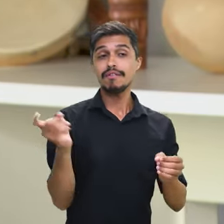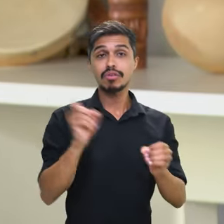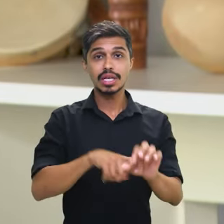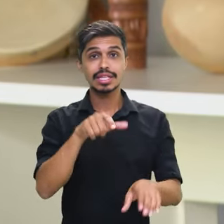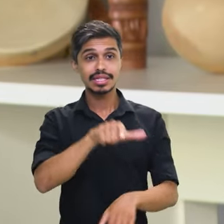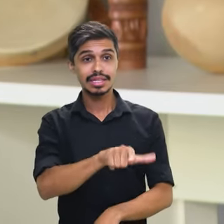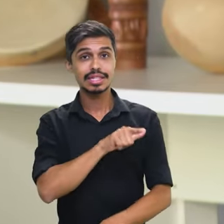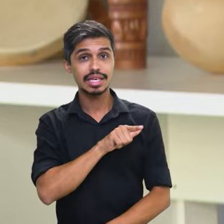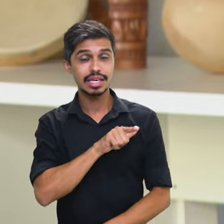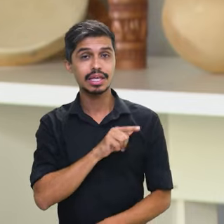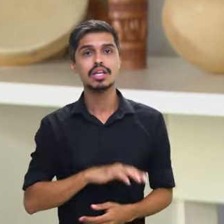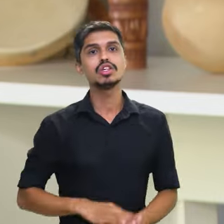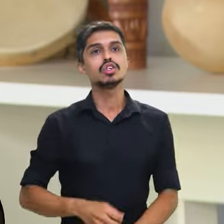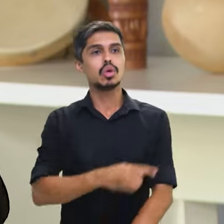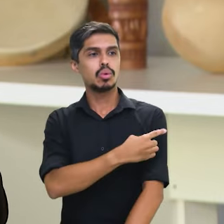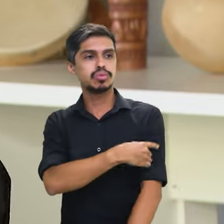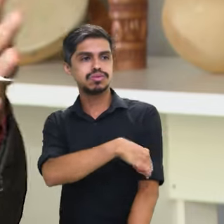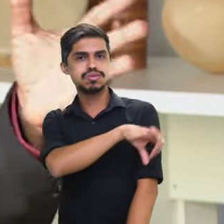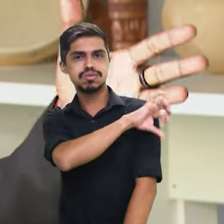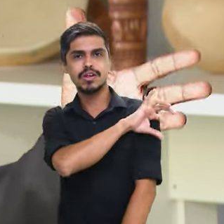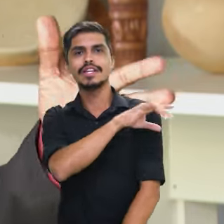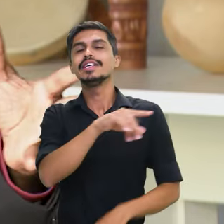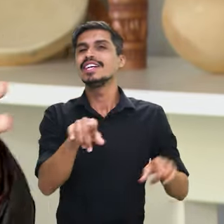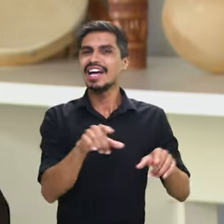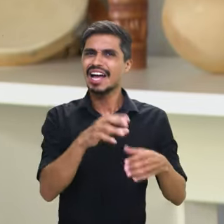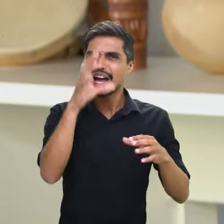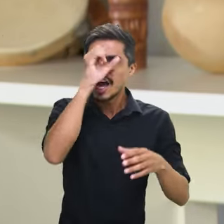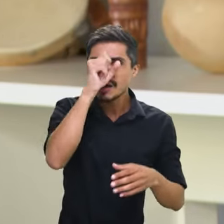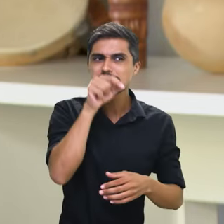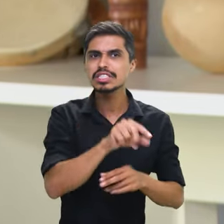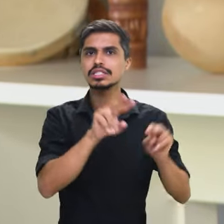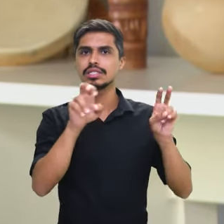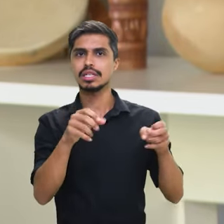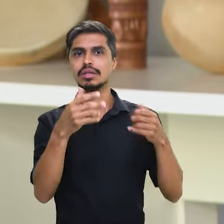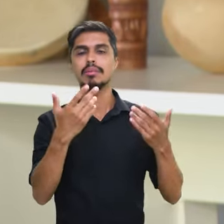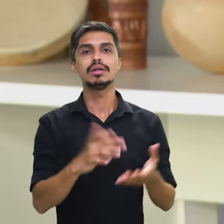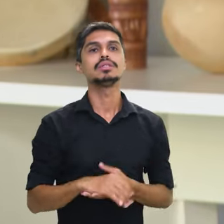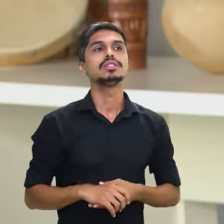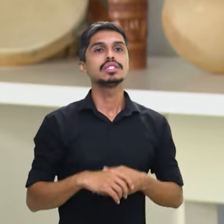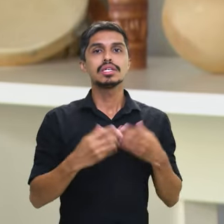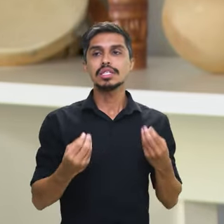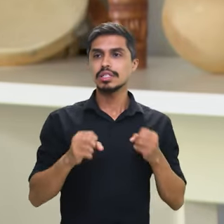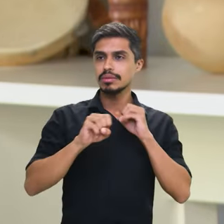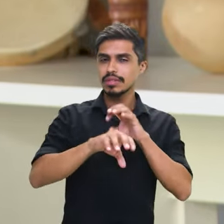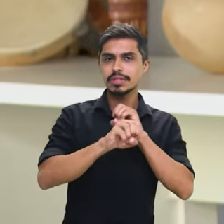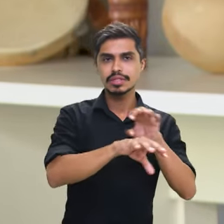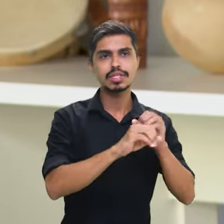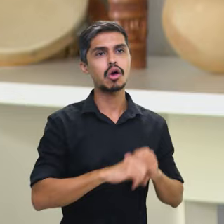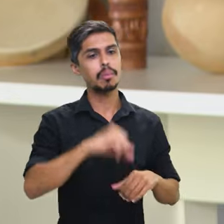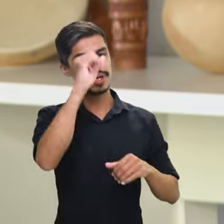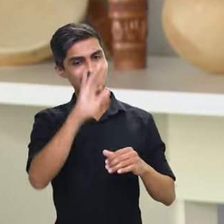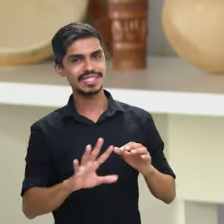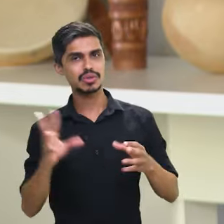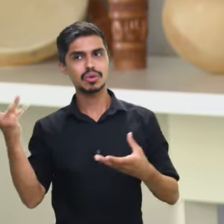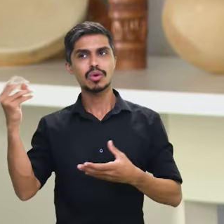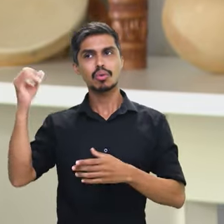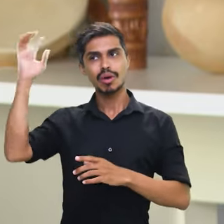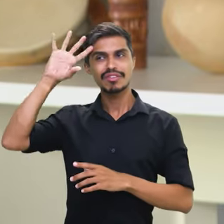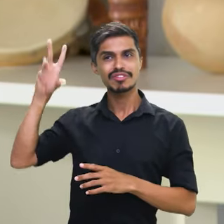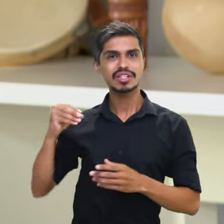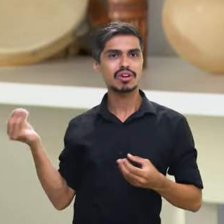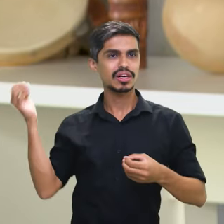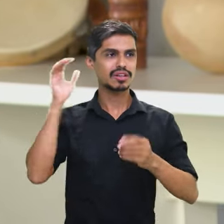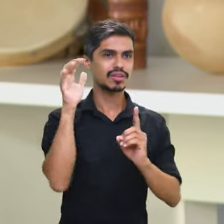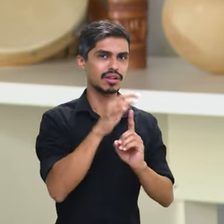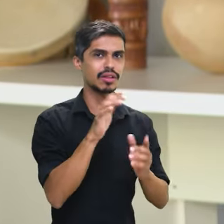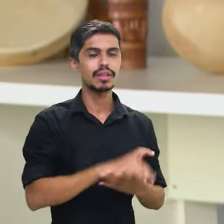grau, terceiro grau, na pós-graduação, ampliar a oferta de conhecimento sobre esse país africano, que é o Brasil, sobre os africanos que